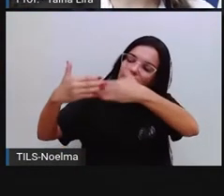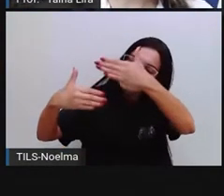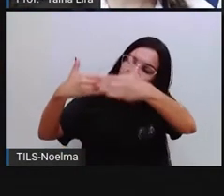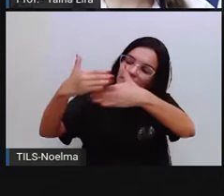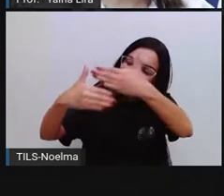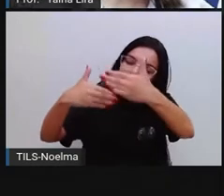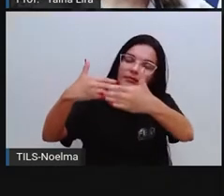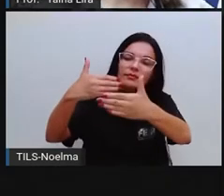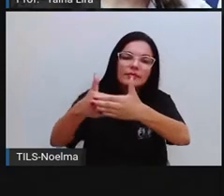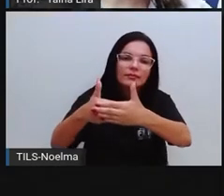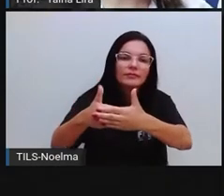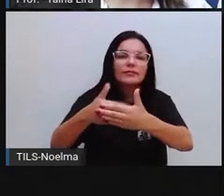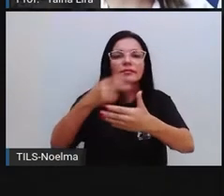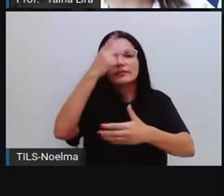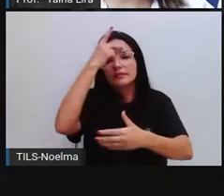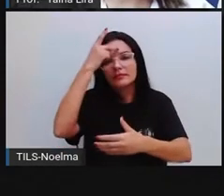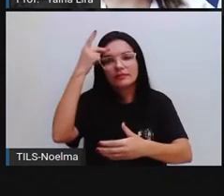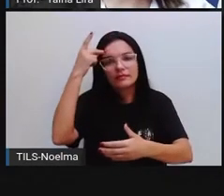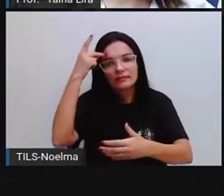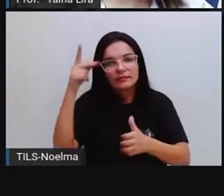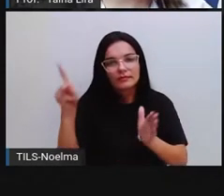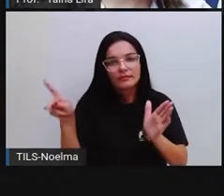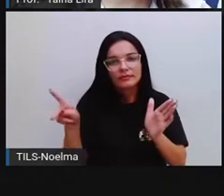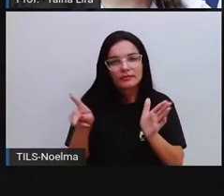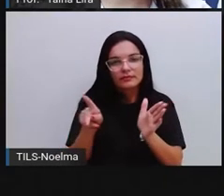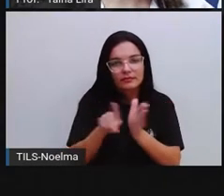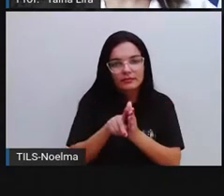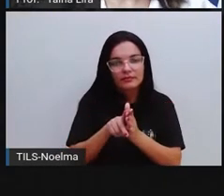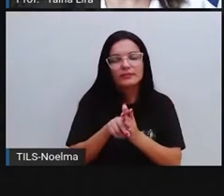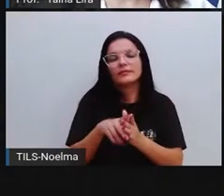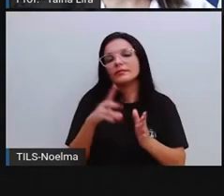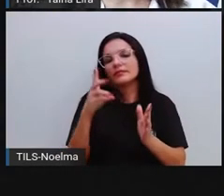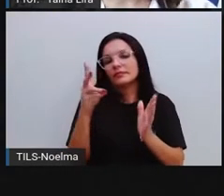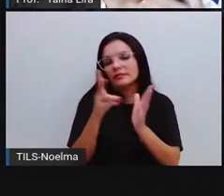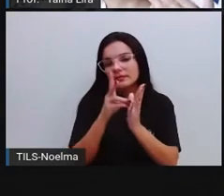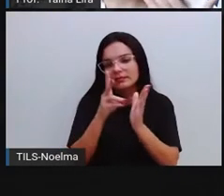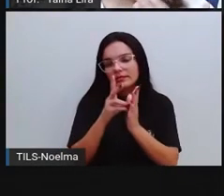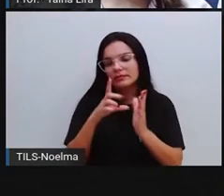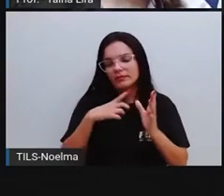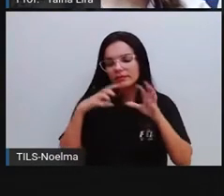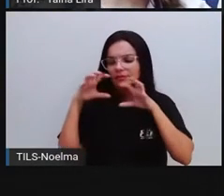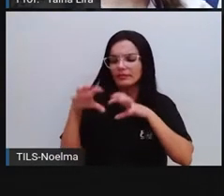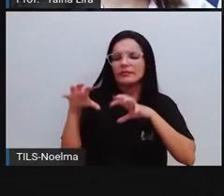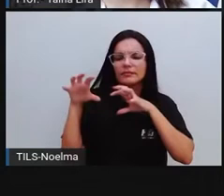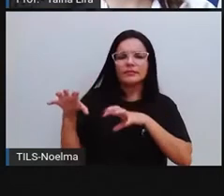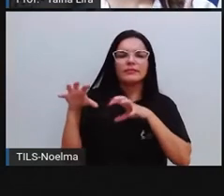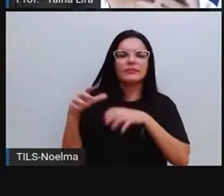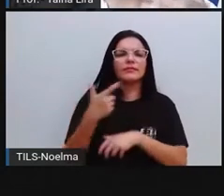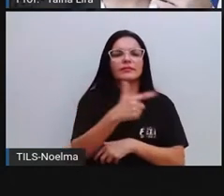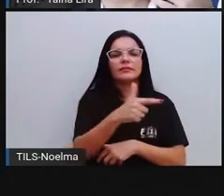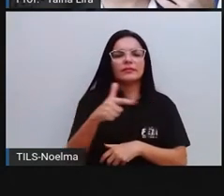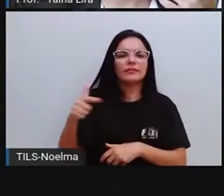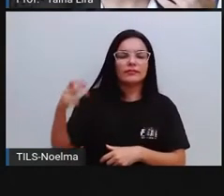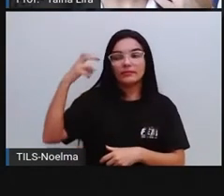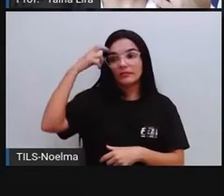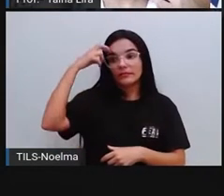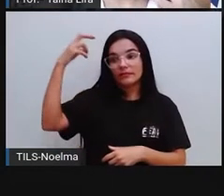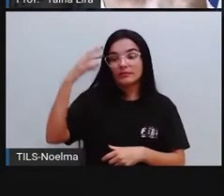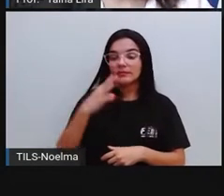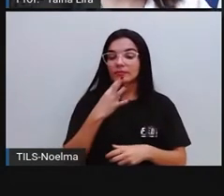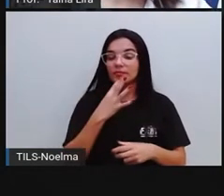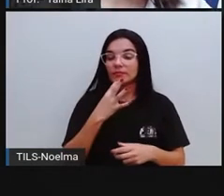anteriormente, os próprios indígenas também foram recebendo aí influências de outras culturas, foram conhecendo